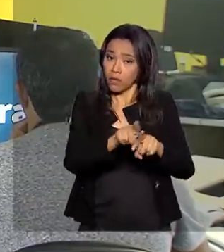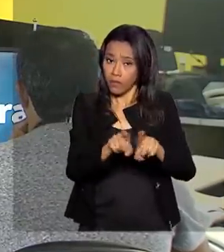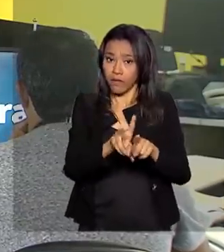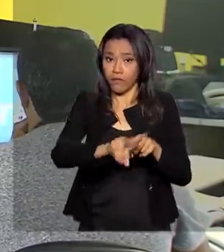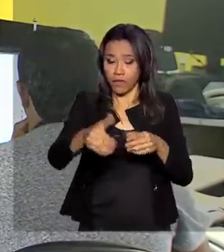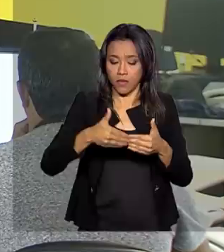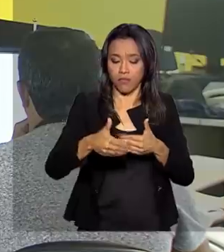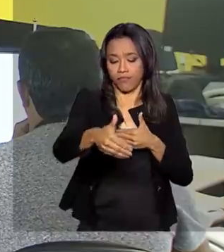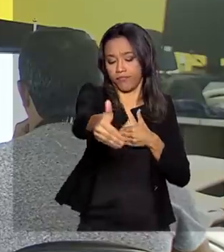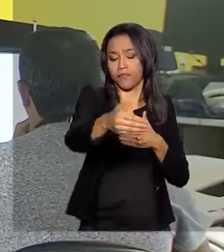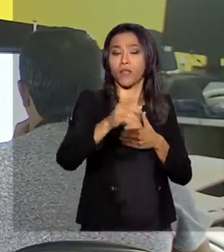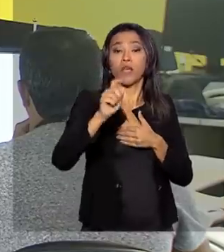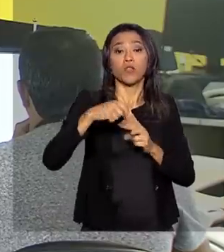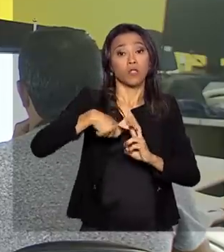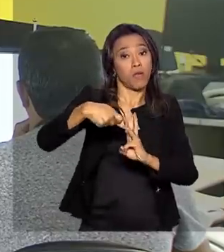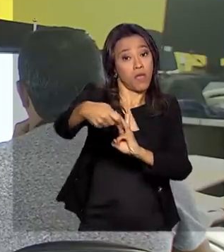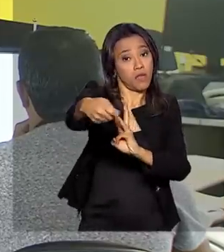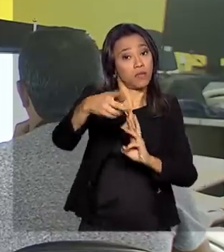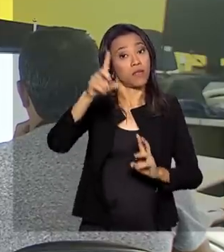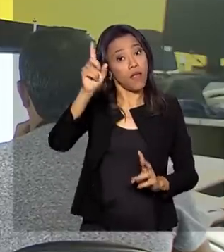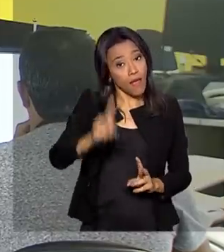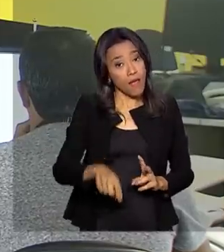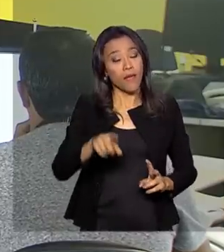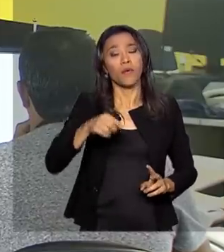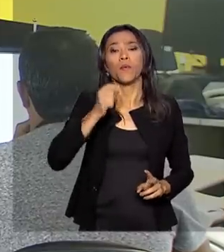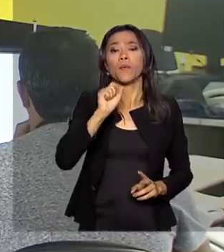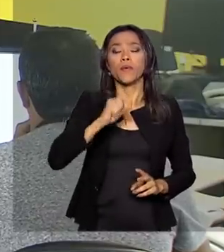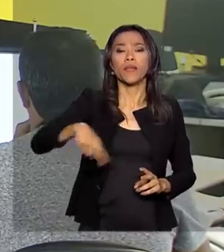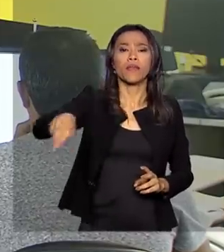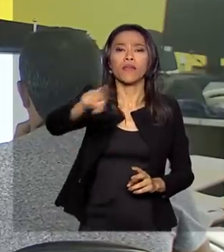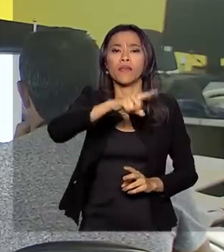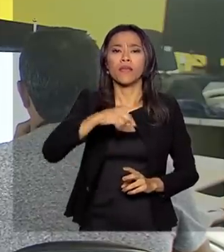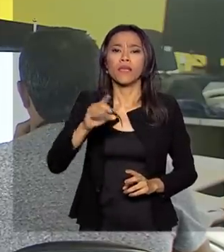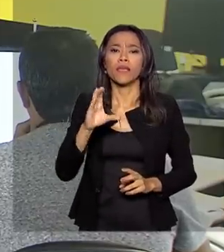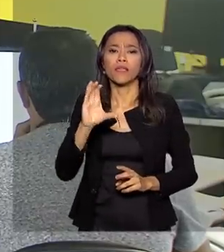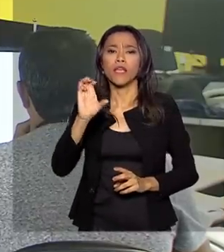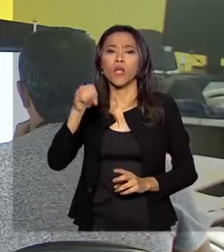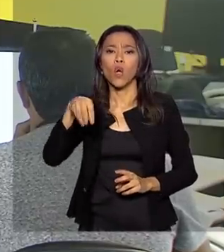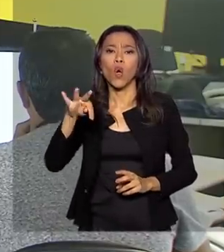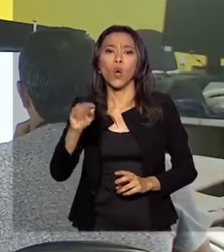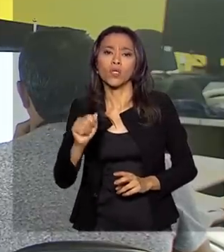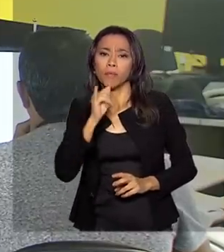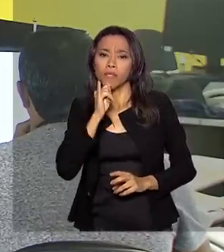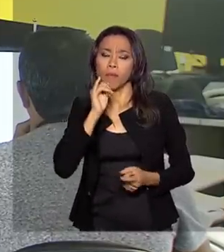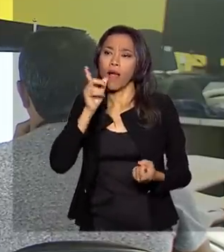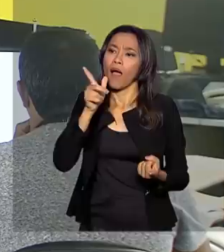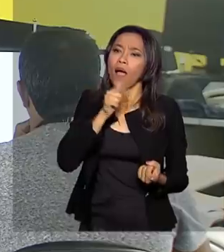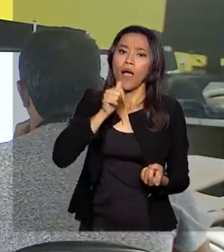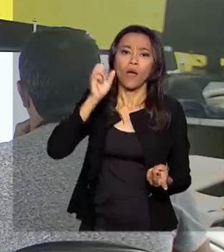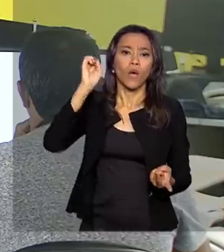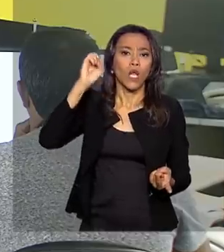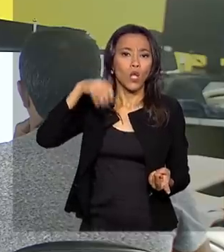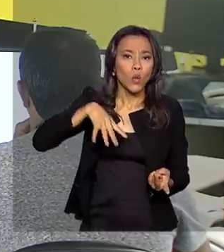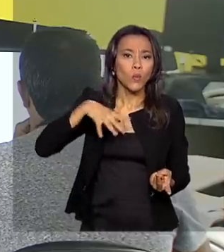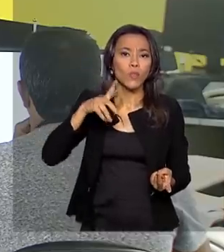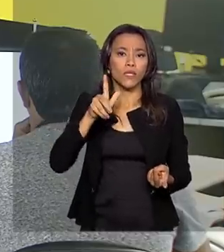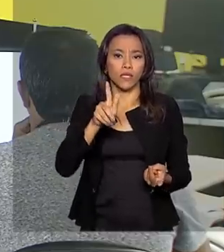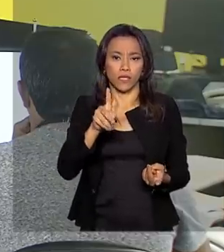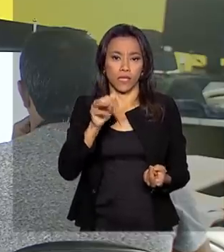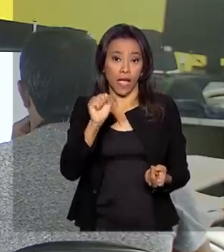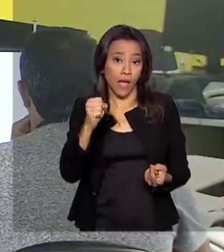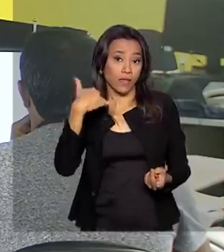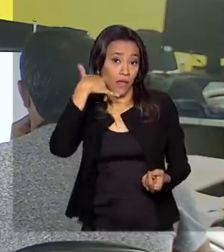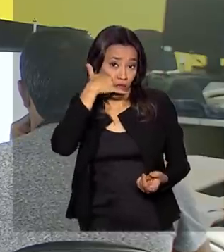Nos próximos meses, será a vez das prestadoras de serviço com conta fixa, como companhias de água, luz, gás e telefone.